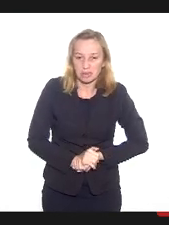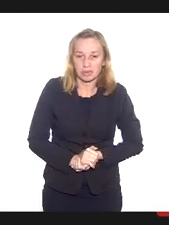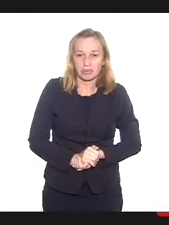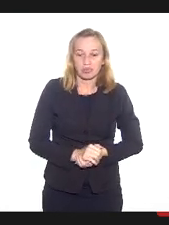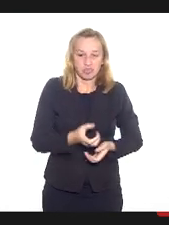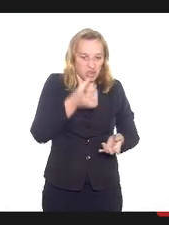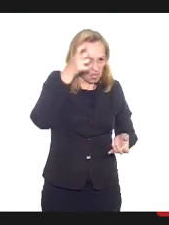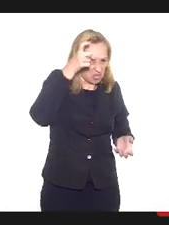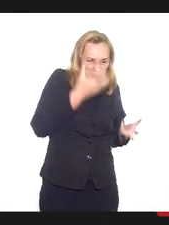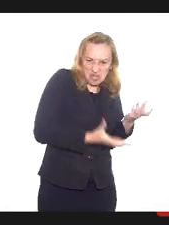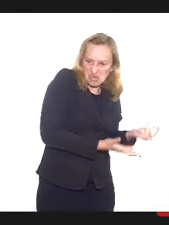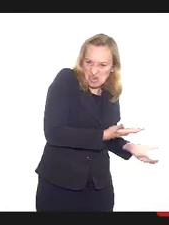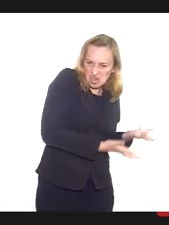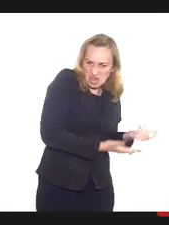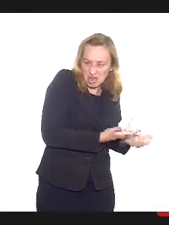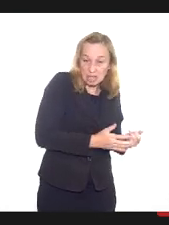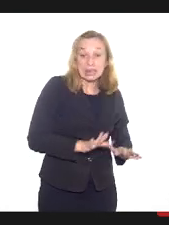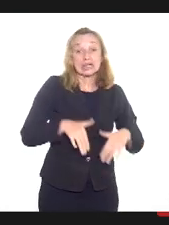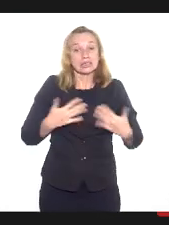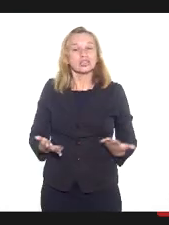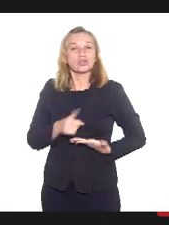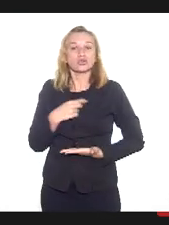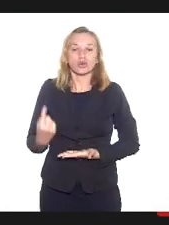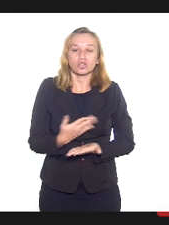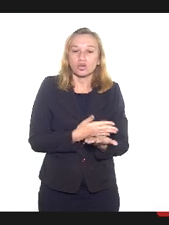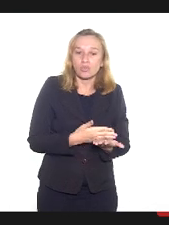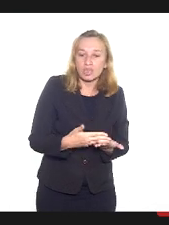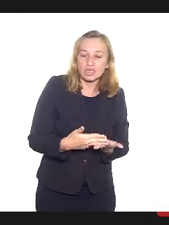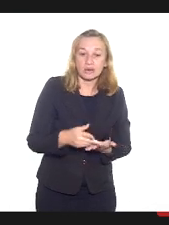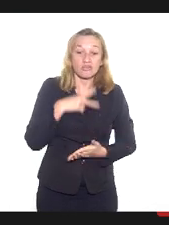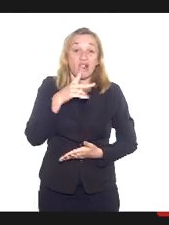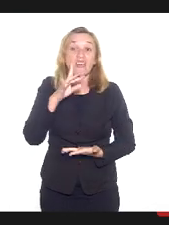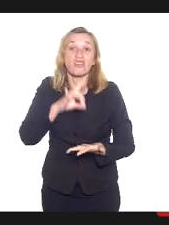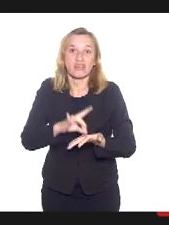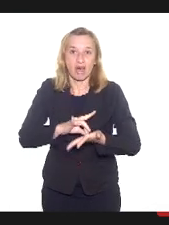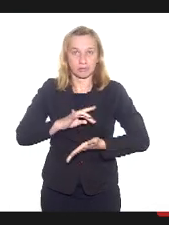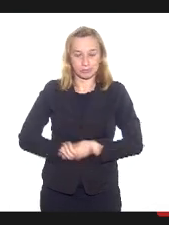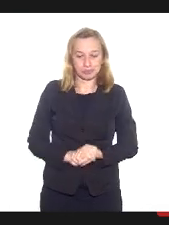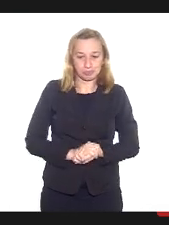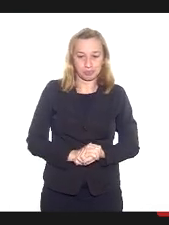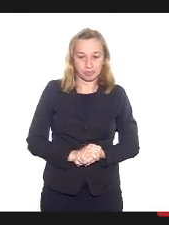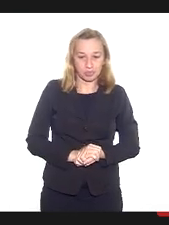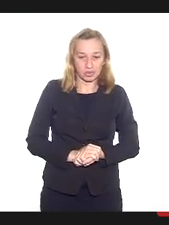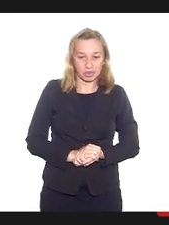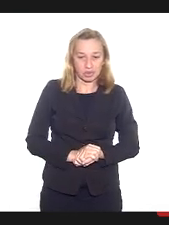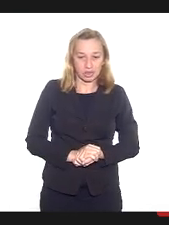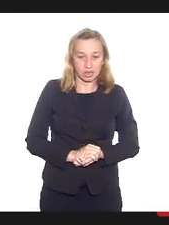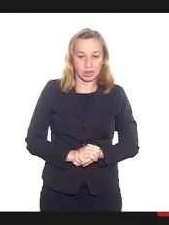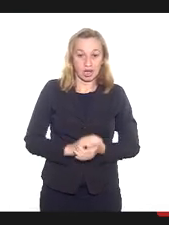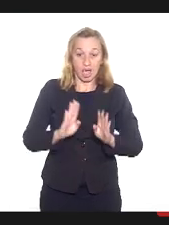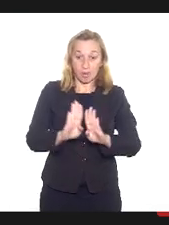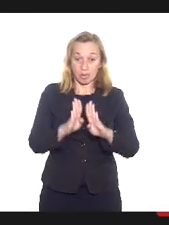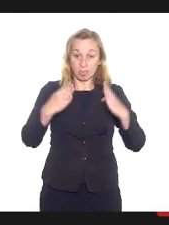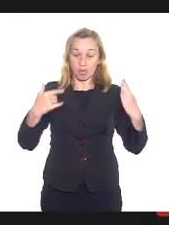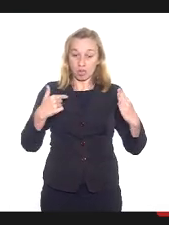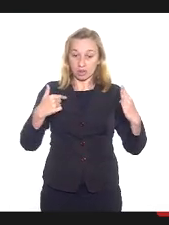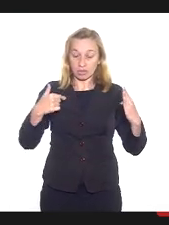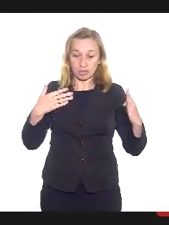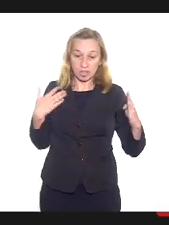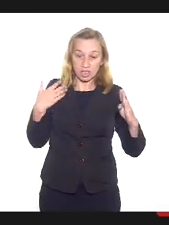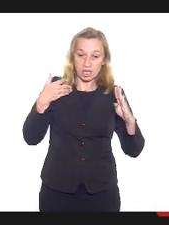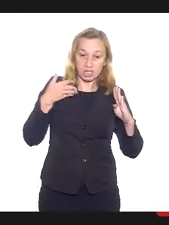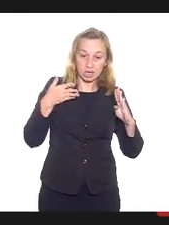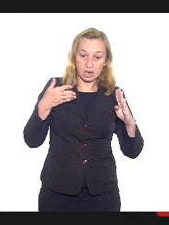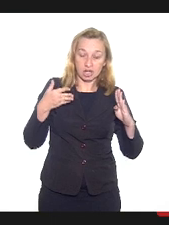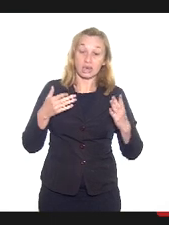insistem em fazer. Então, nós começamos a estar expondo a verdade. Eles abriram a porta para mim, aquilo que Mãe Nilce